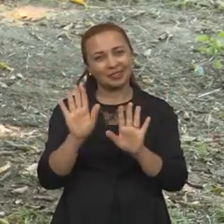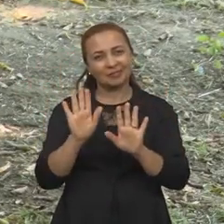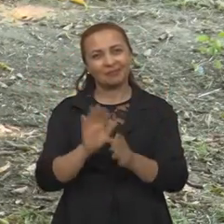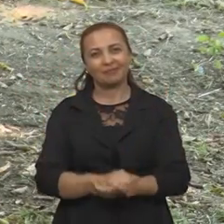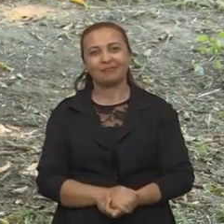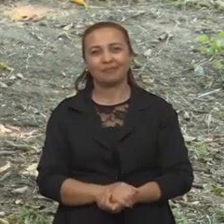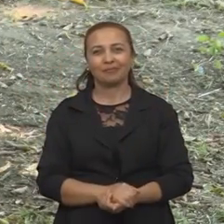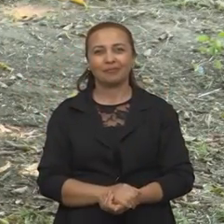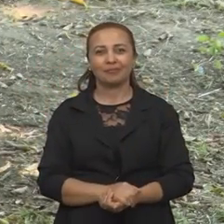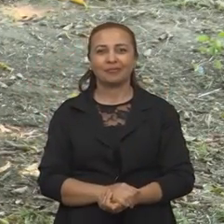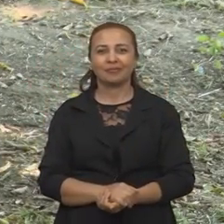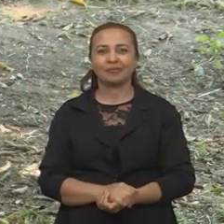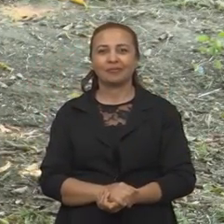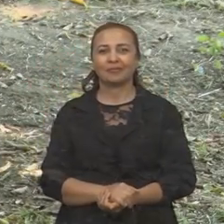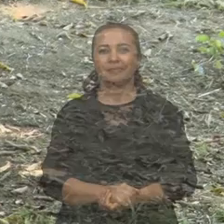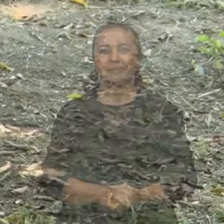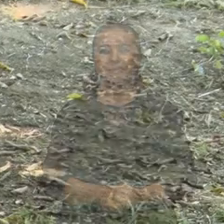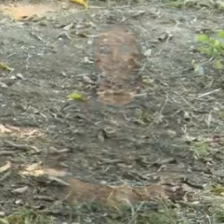E até lá!